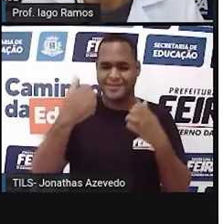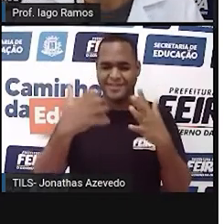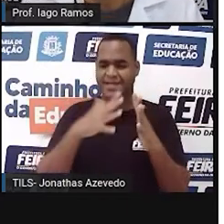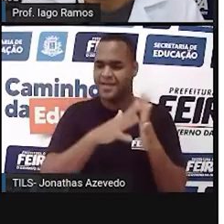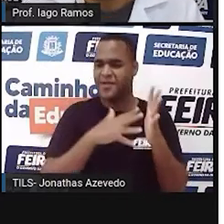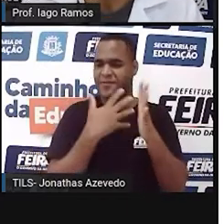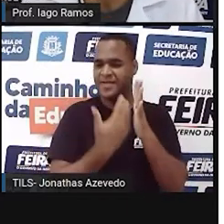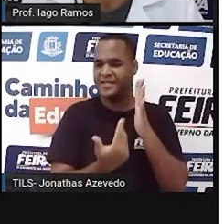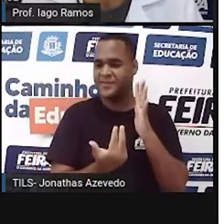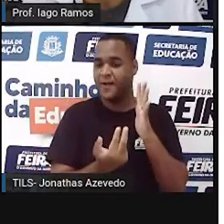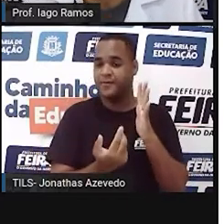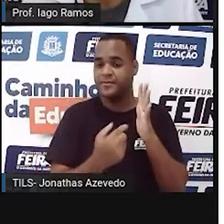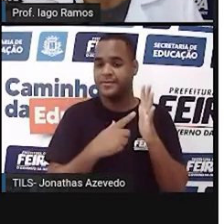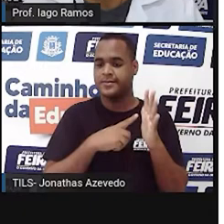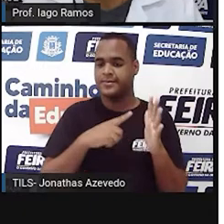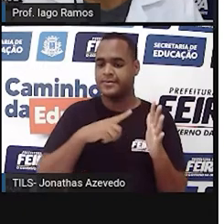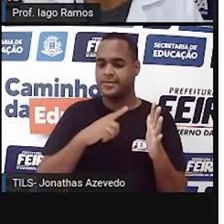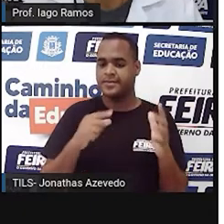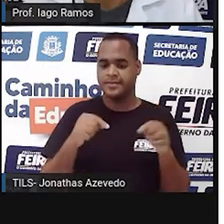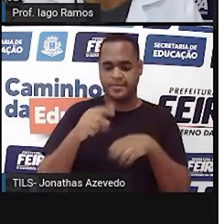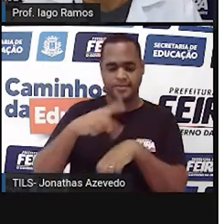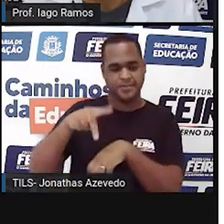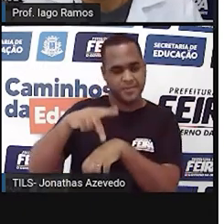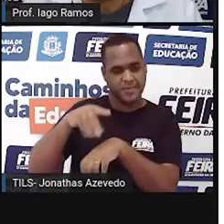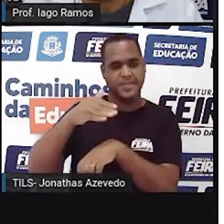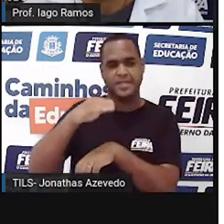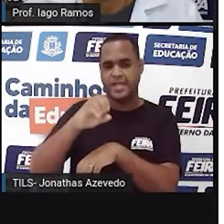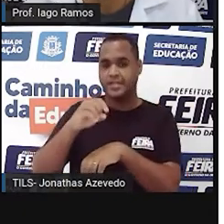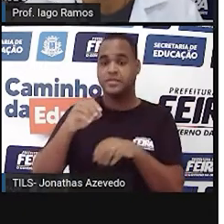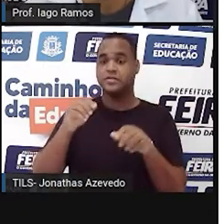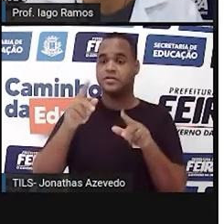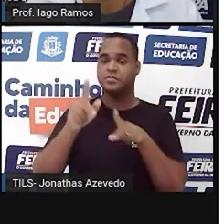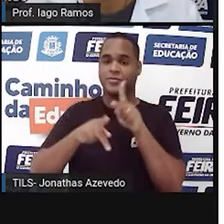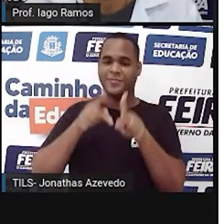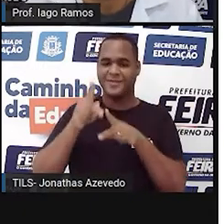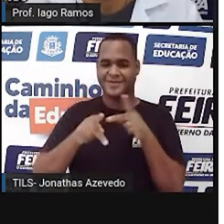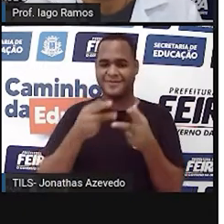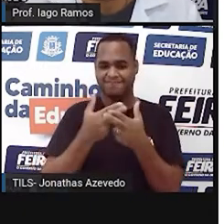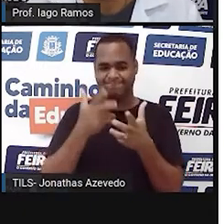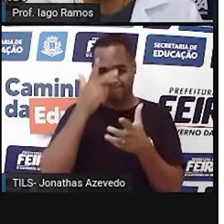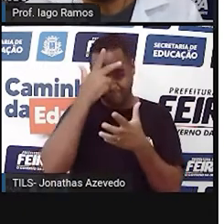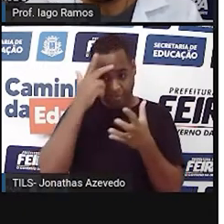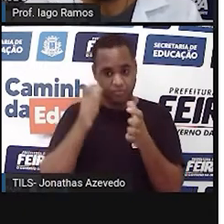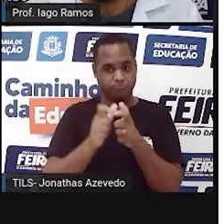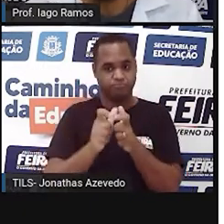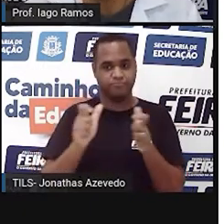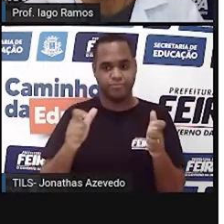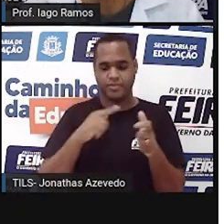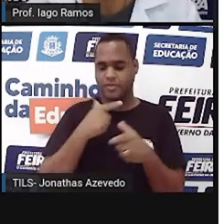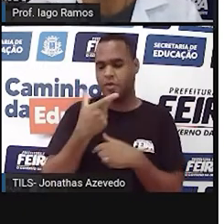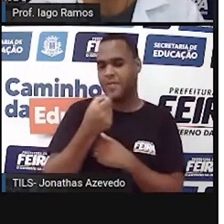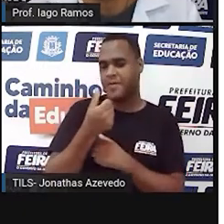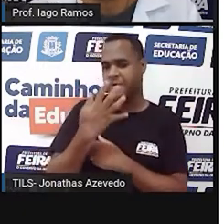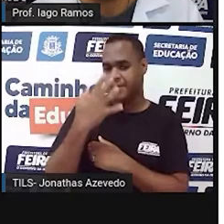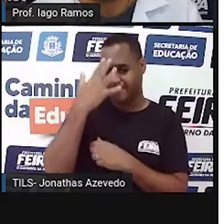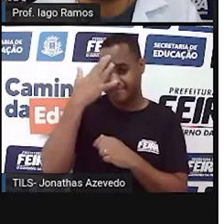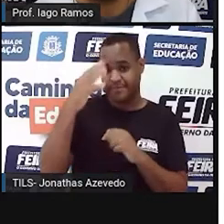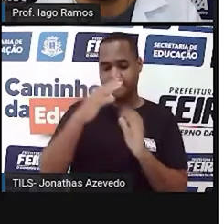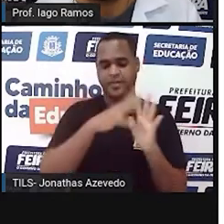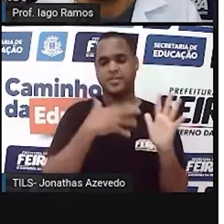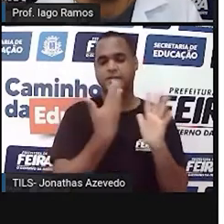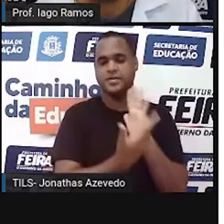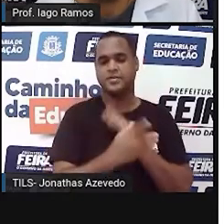Temos ali os 10 países mais populosos da África em 2014, né? Na coluna da